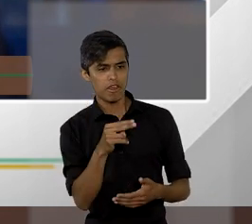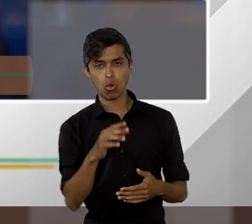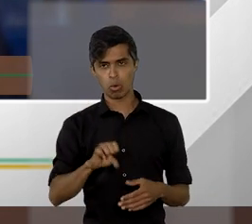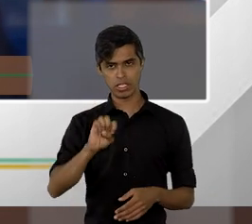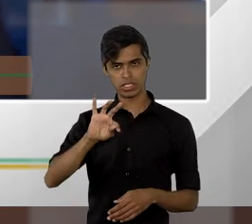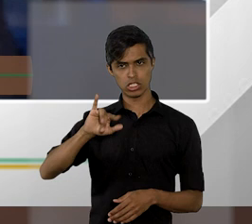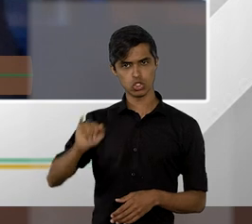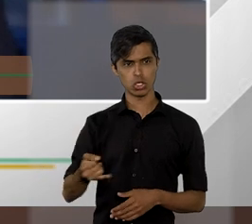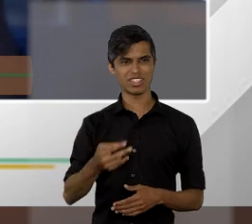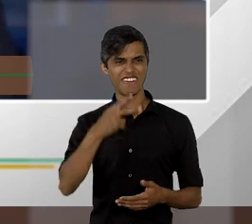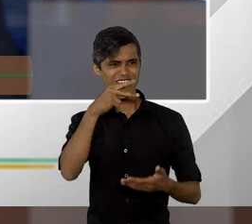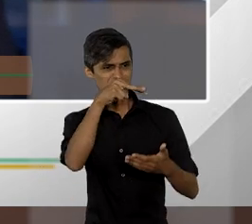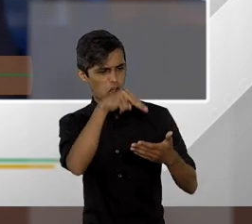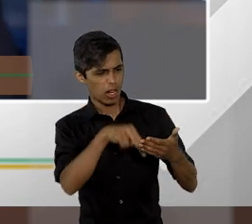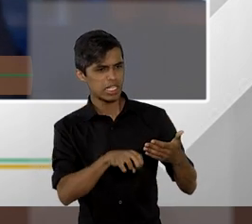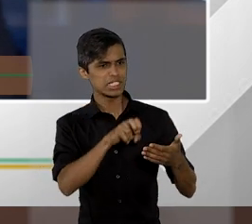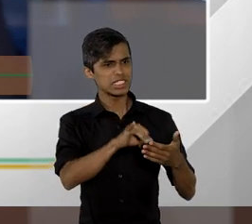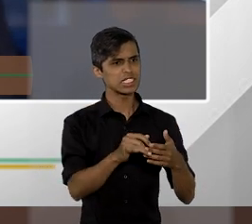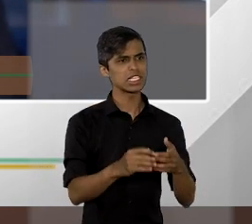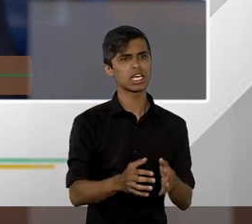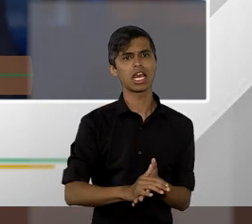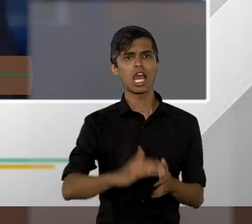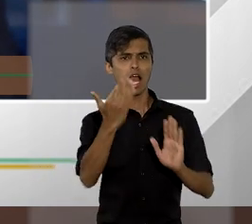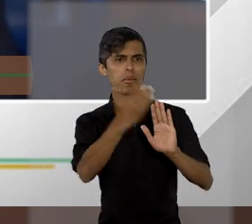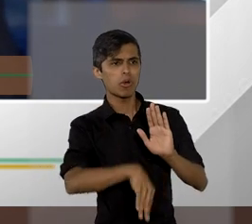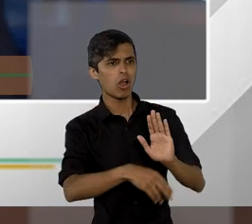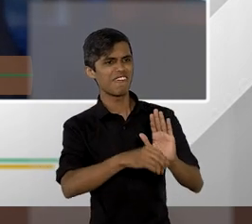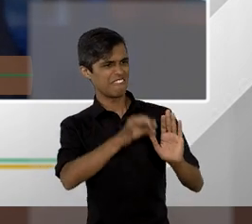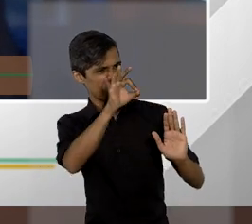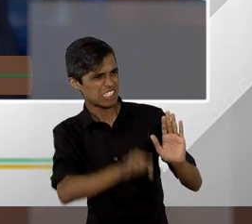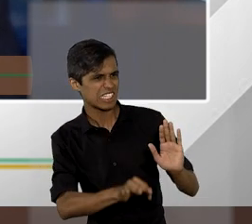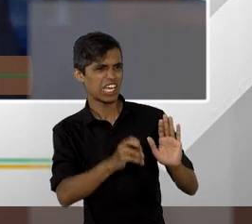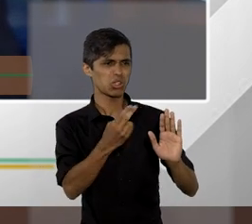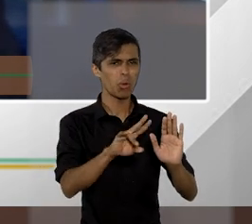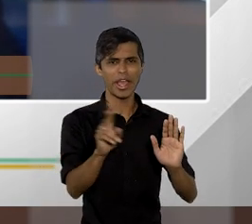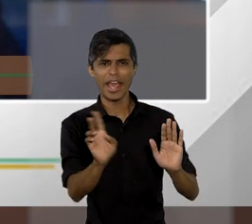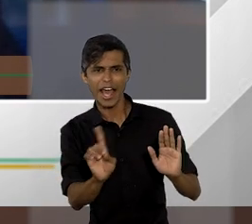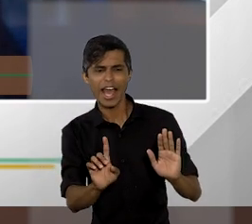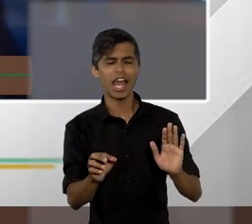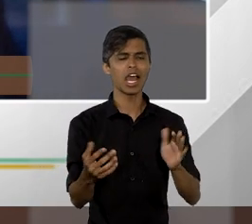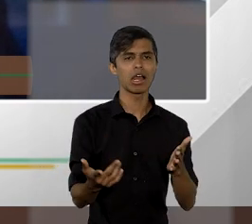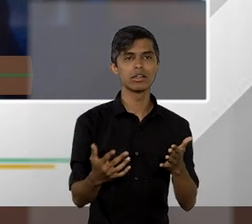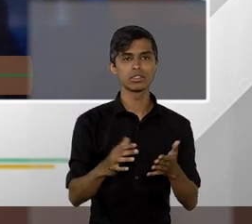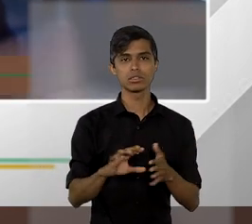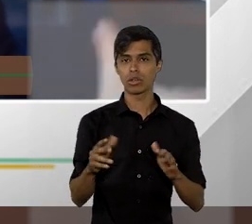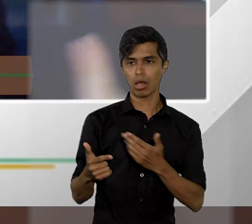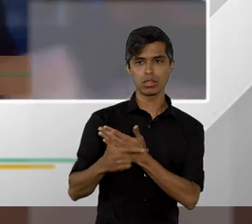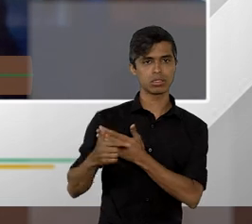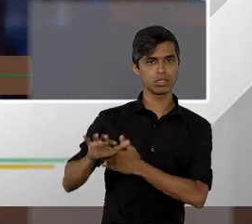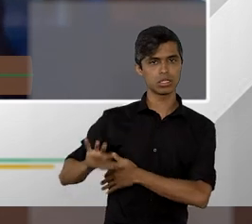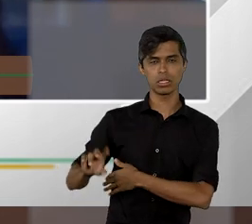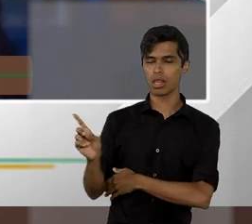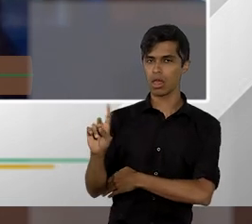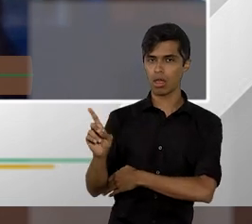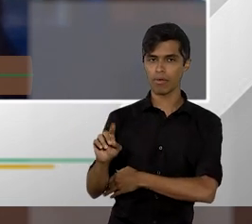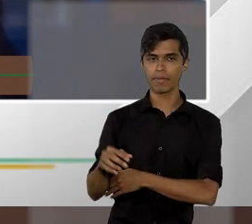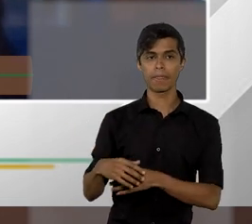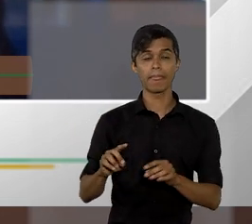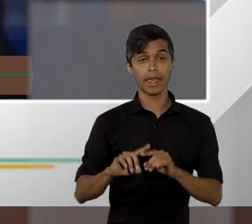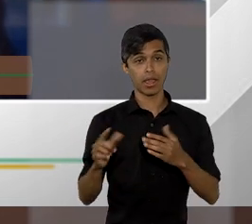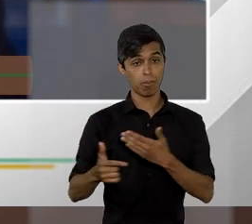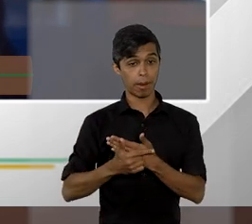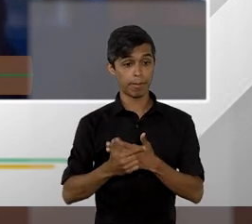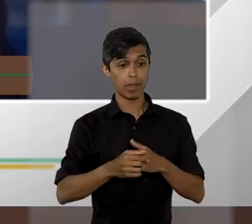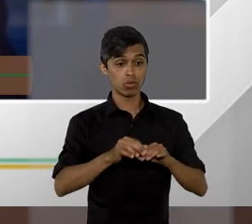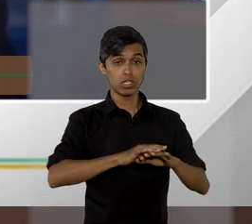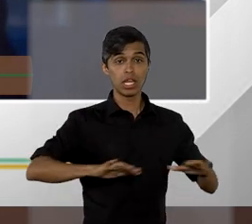como se a prova pericial foi bem feita ou mal feita. Quer dizer, não é esse o papel, que é um papel destinado às instâncias